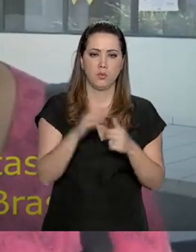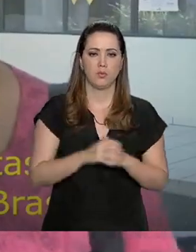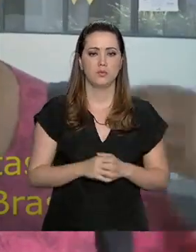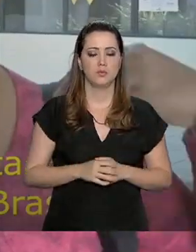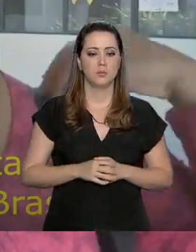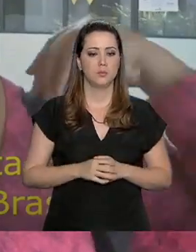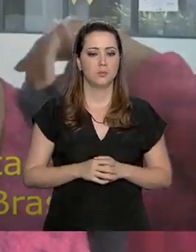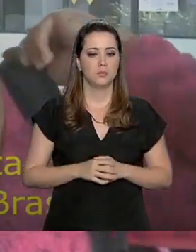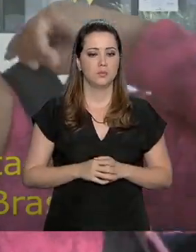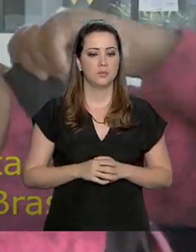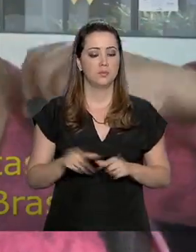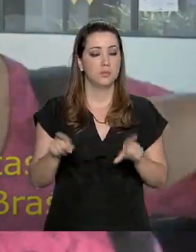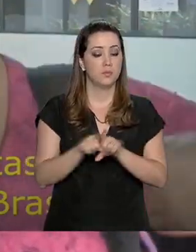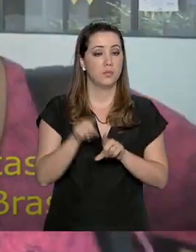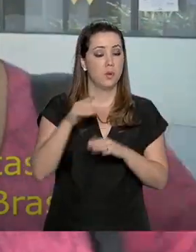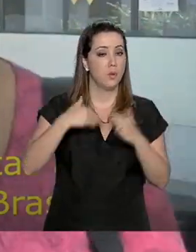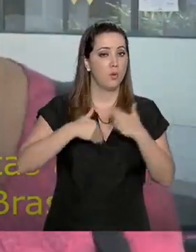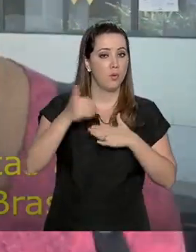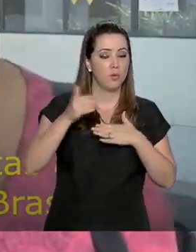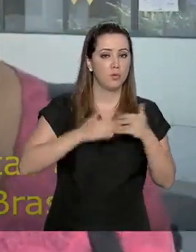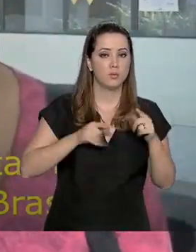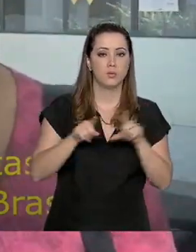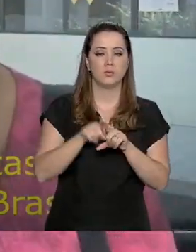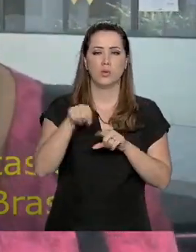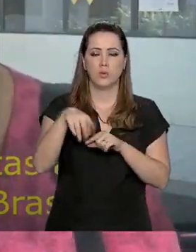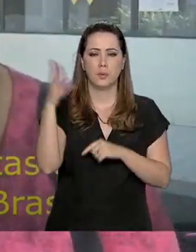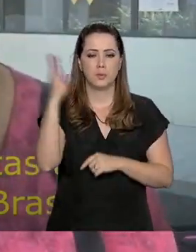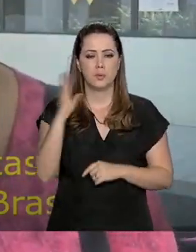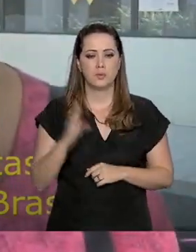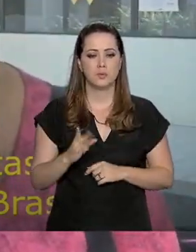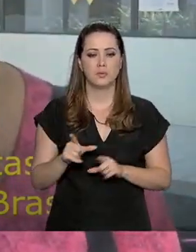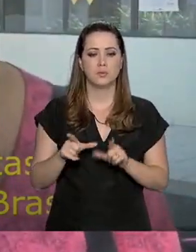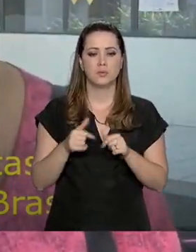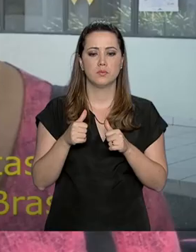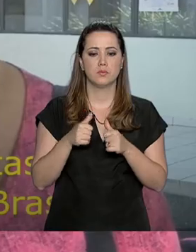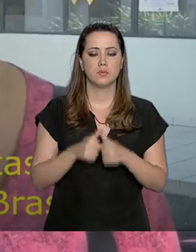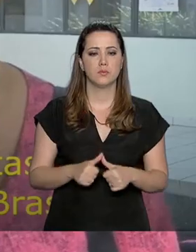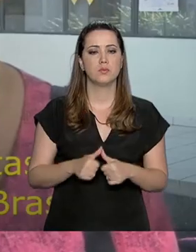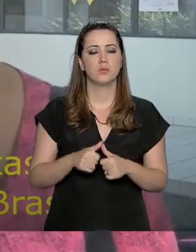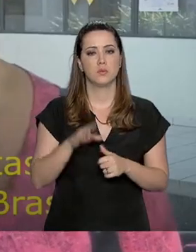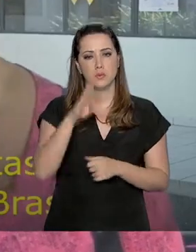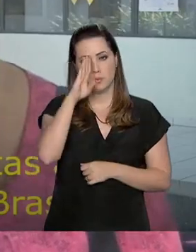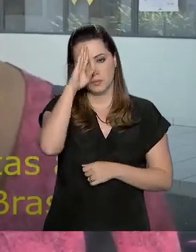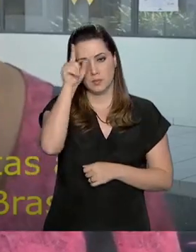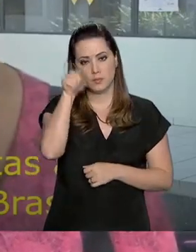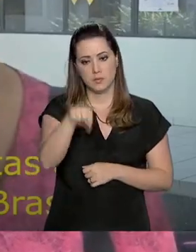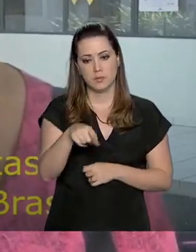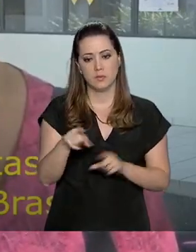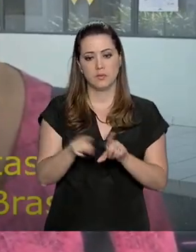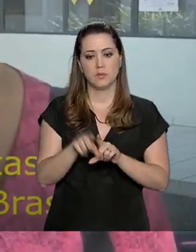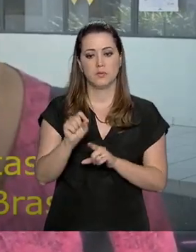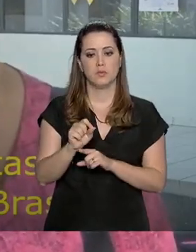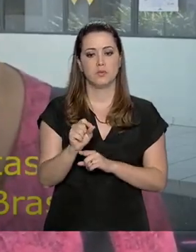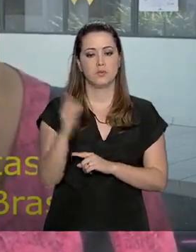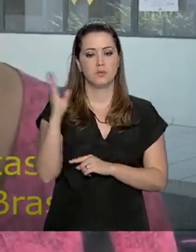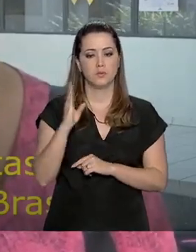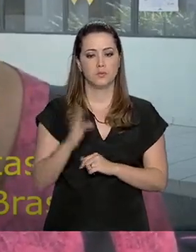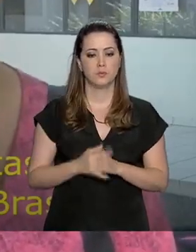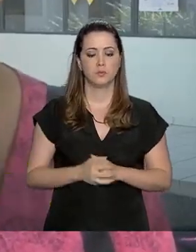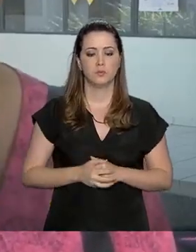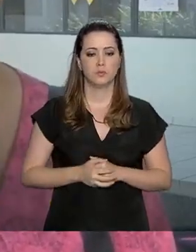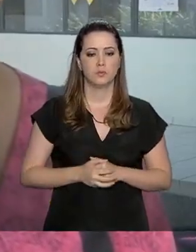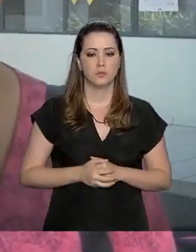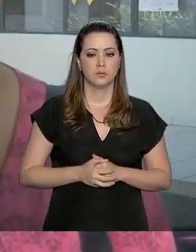cidade do Brasil, principalmente minha filha e eu estamos dispostos a ir